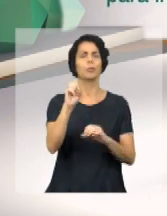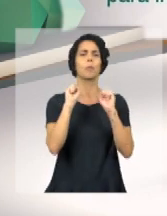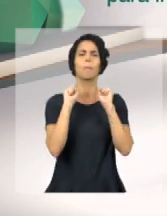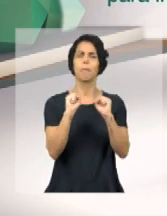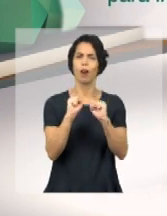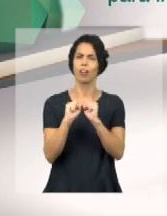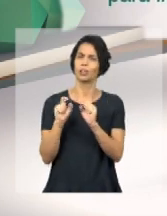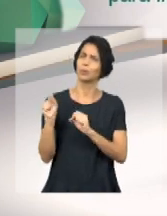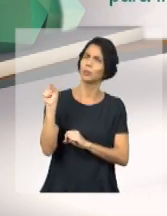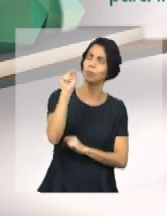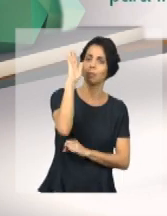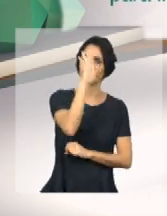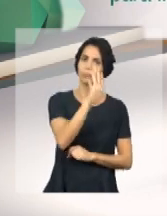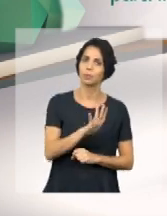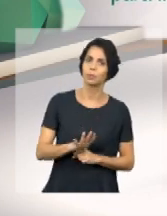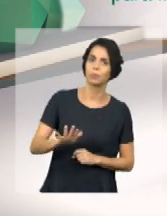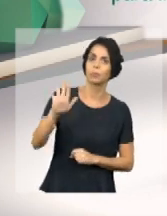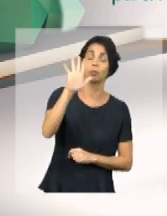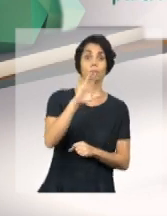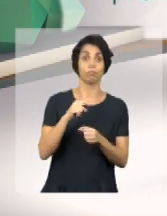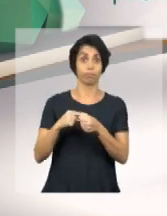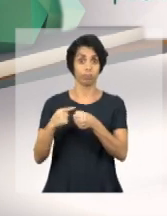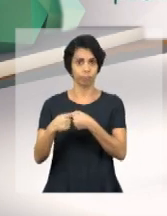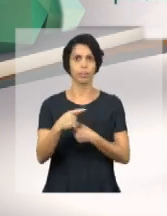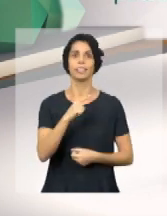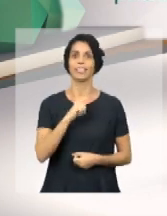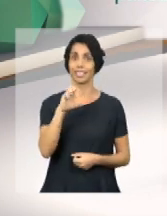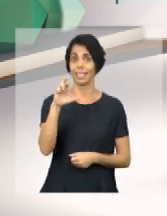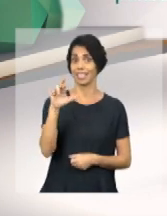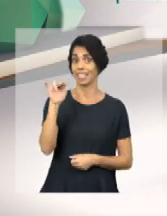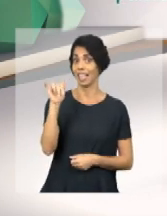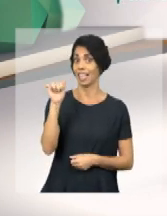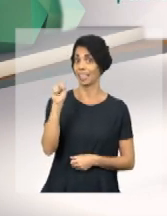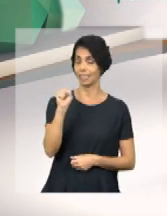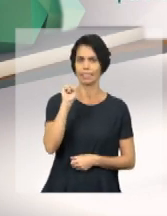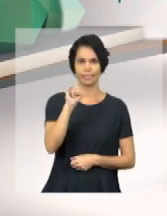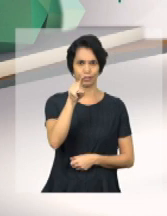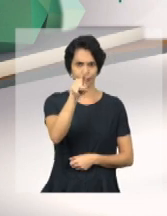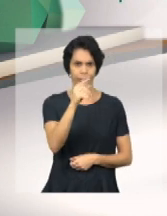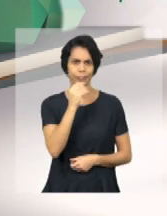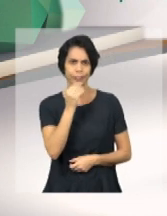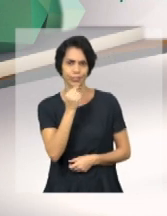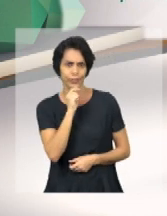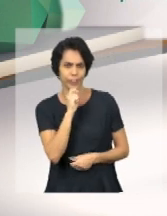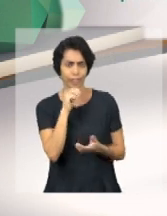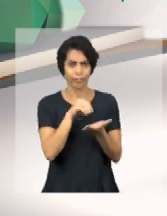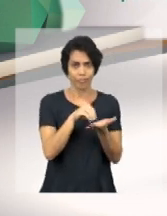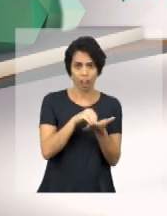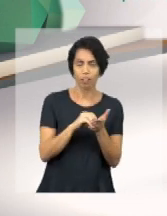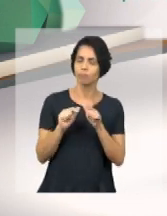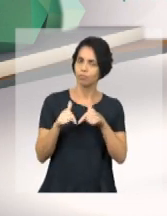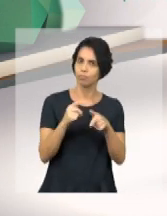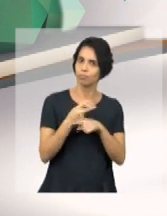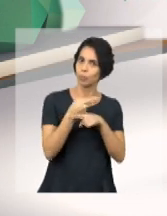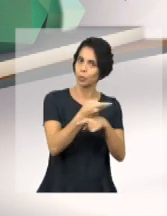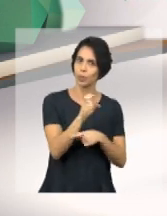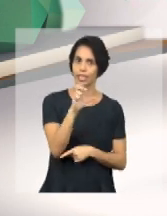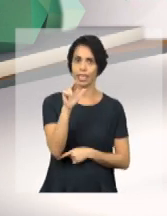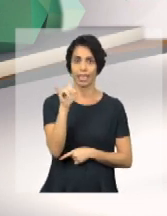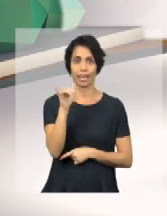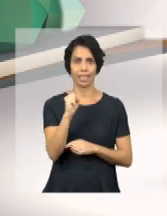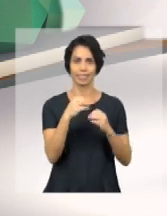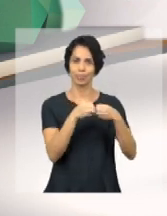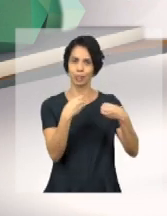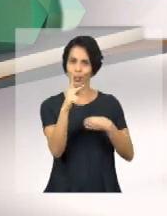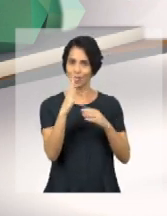pode ser feito no Brasil inteiro. Em todas as cidades existe um CRAS. Se você ainda não fez o seu, procure o CRAS